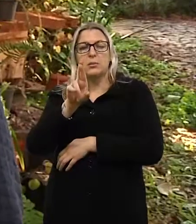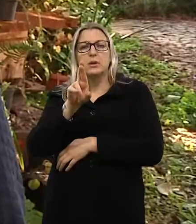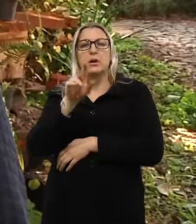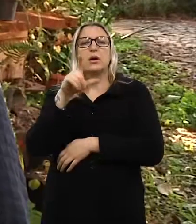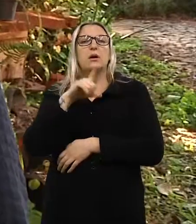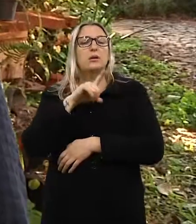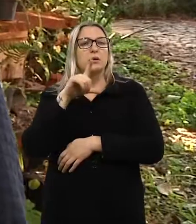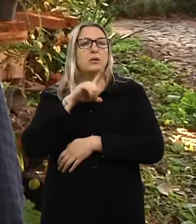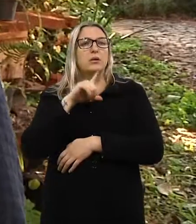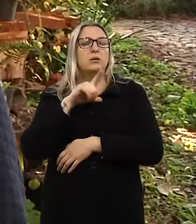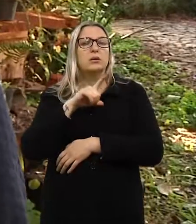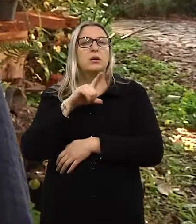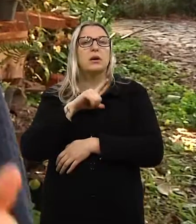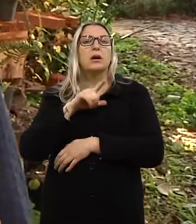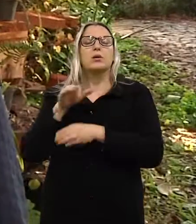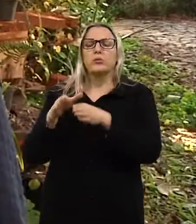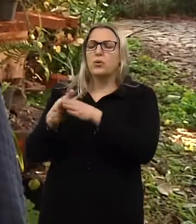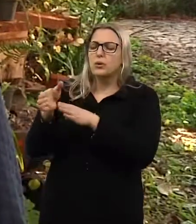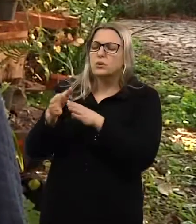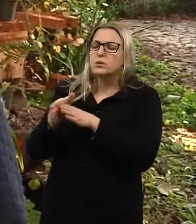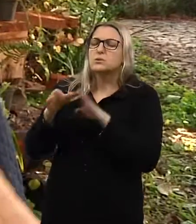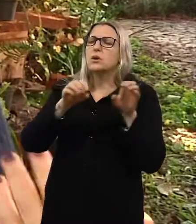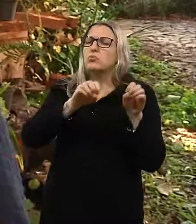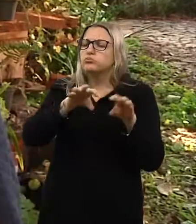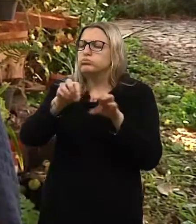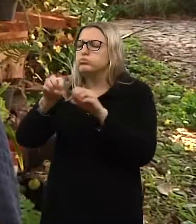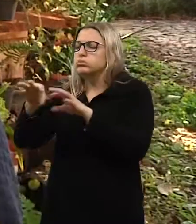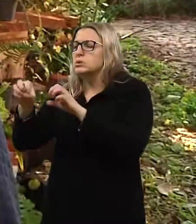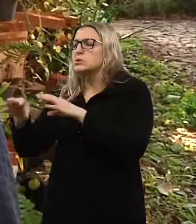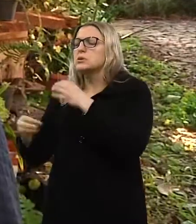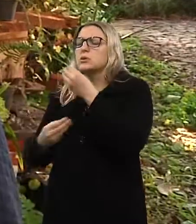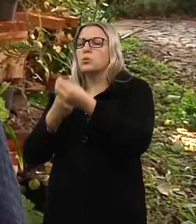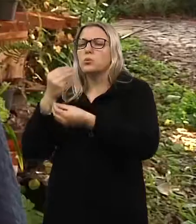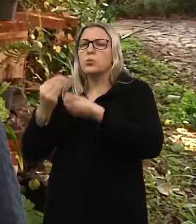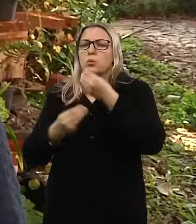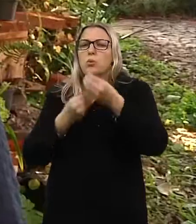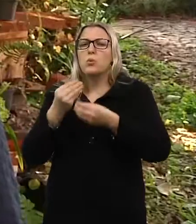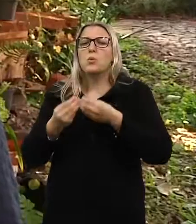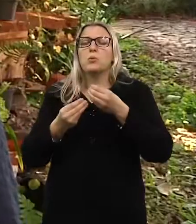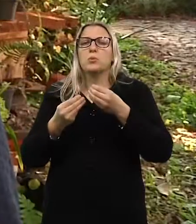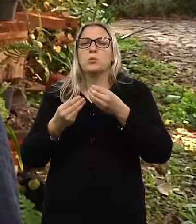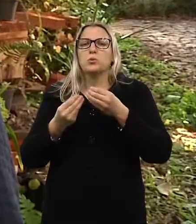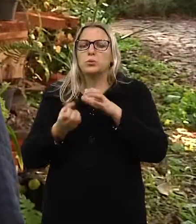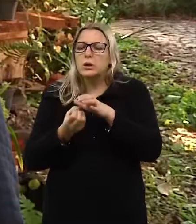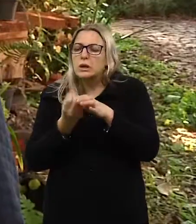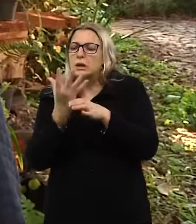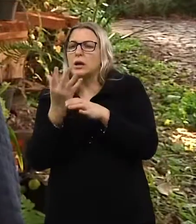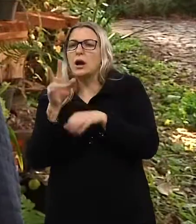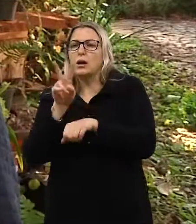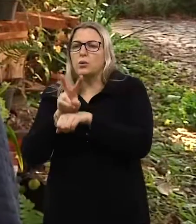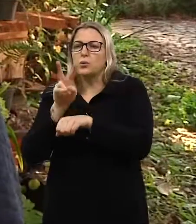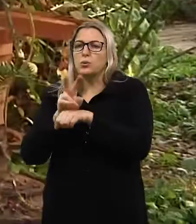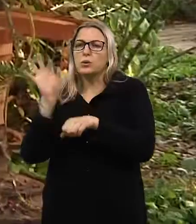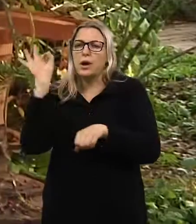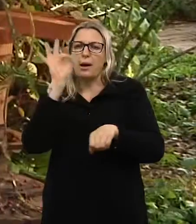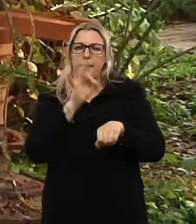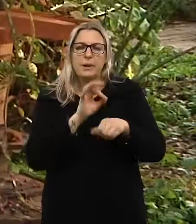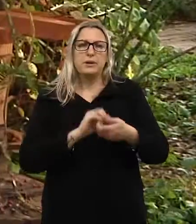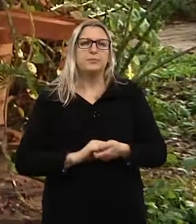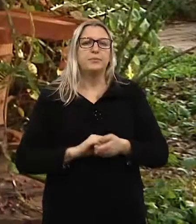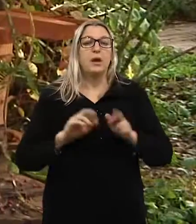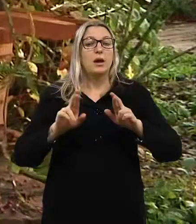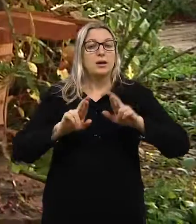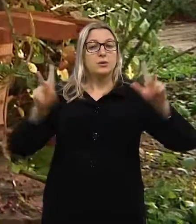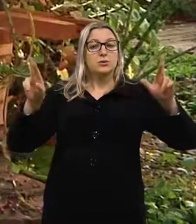seu município, nós temos também orientações mais relacionadas à parte técnica. A